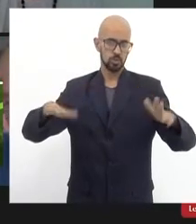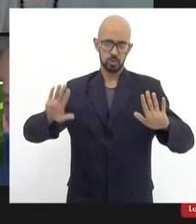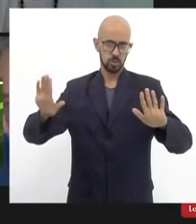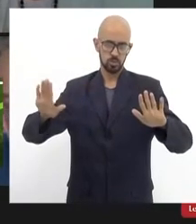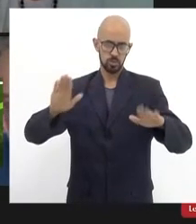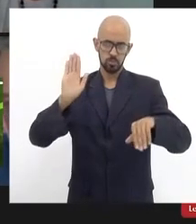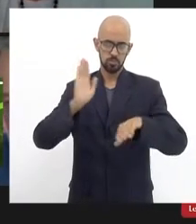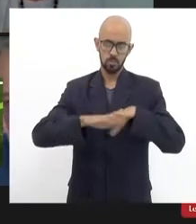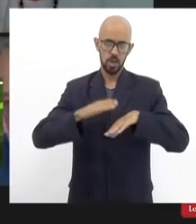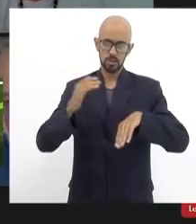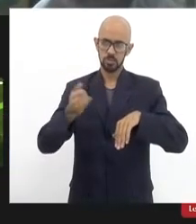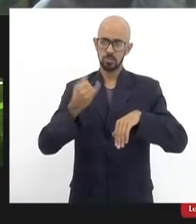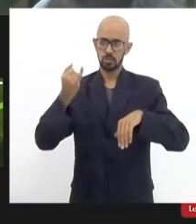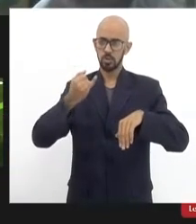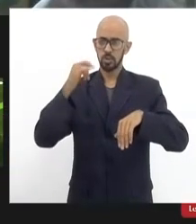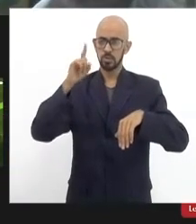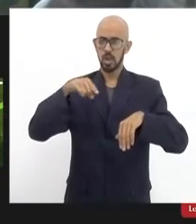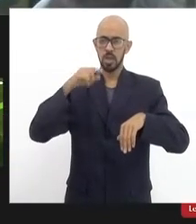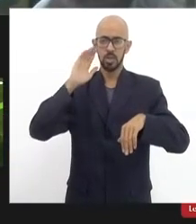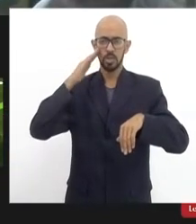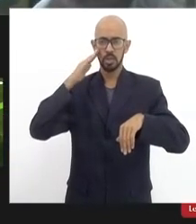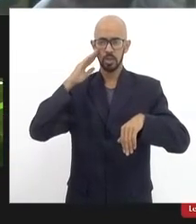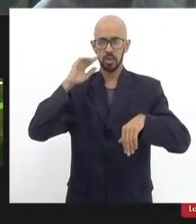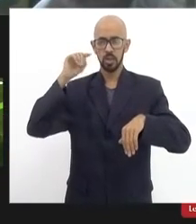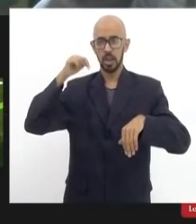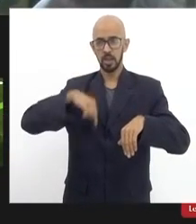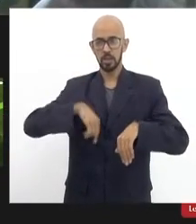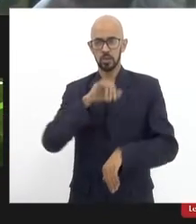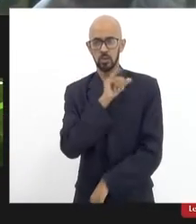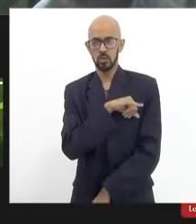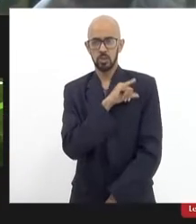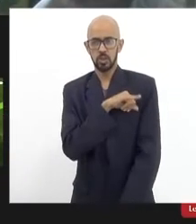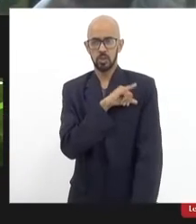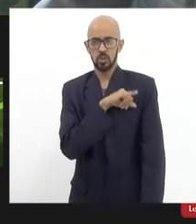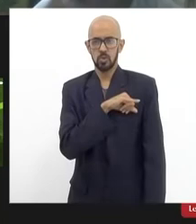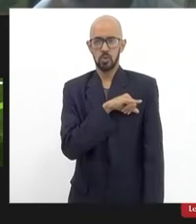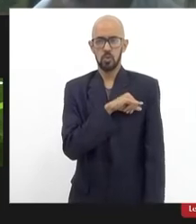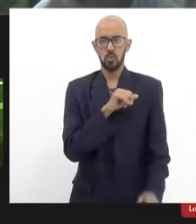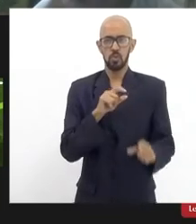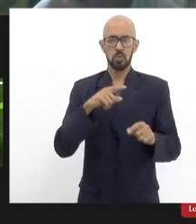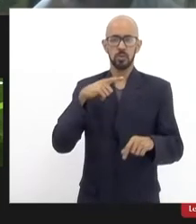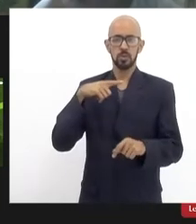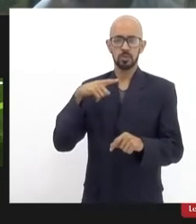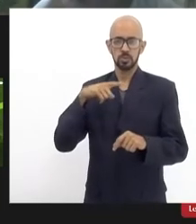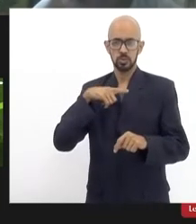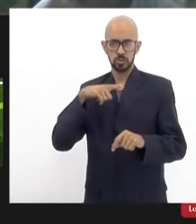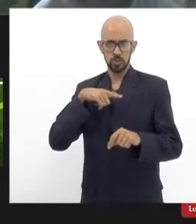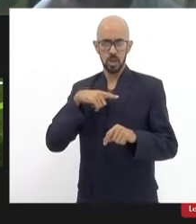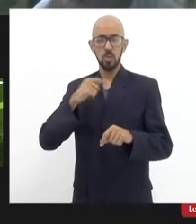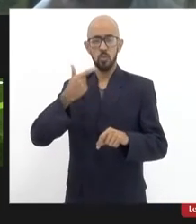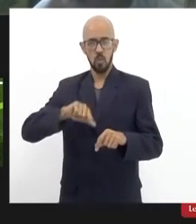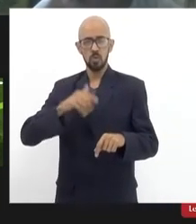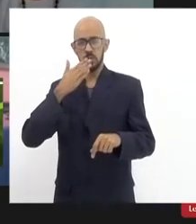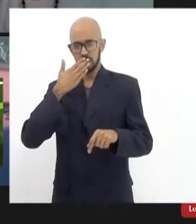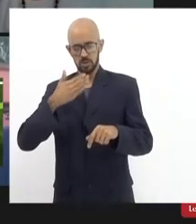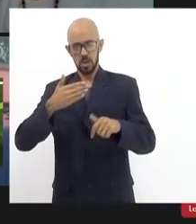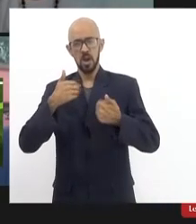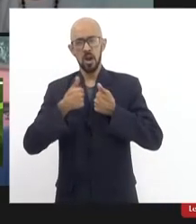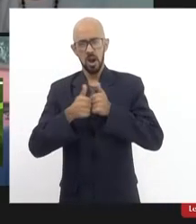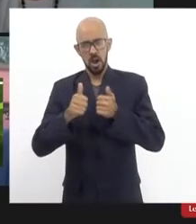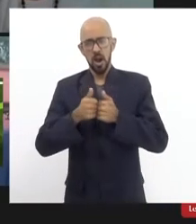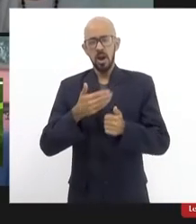o importante sabe Castilho é entender que no Rio de Janeiro na cidade do Rio este é um outro modal de transporte público e assim